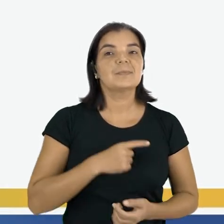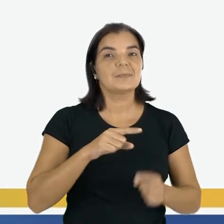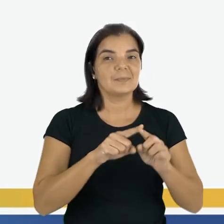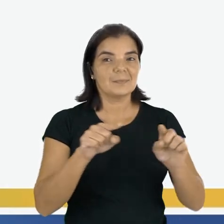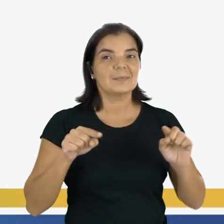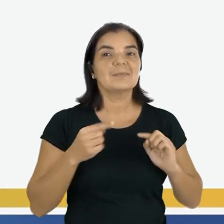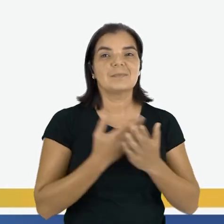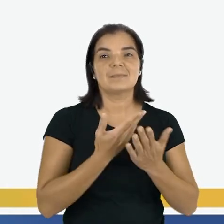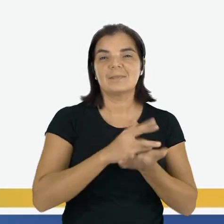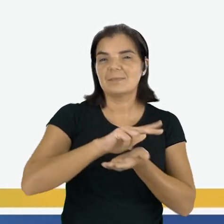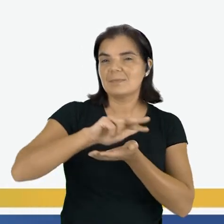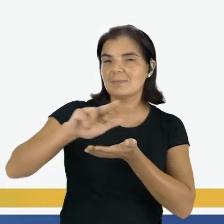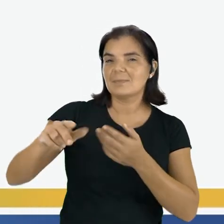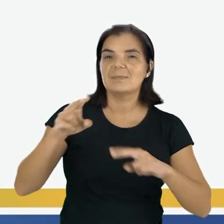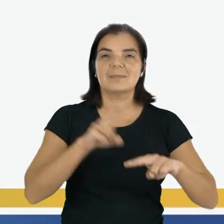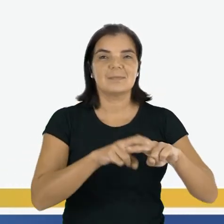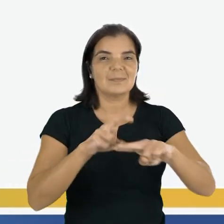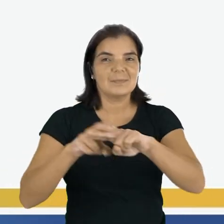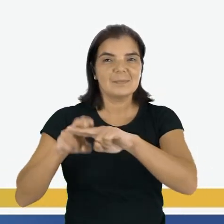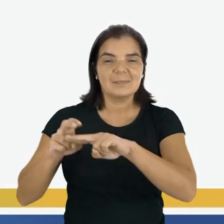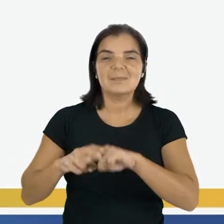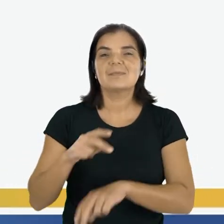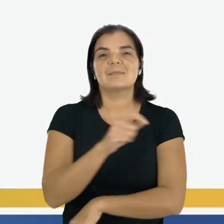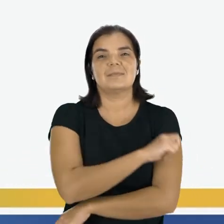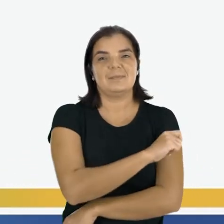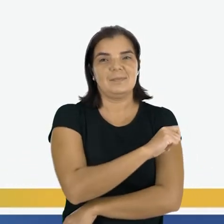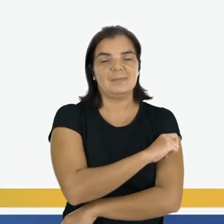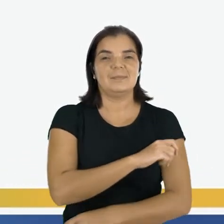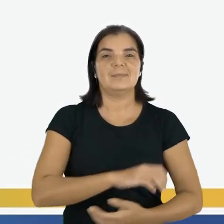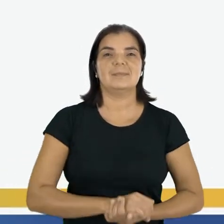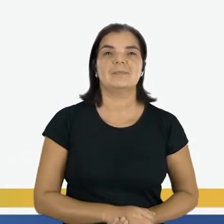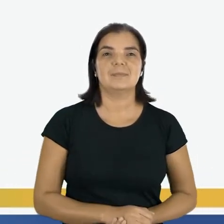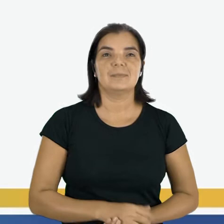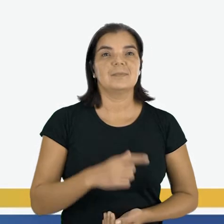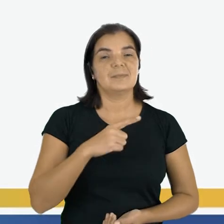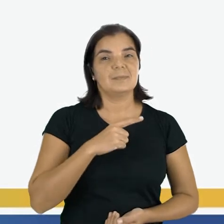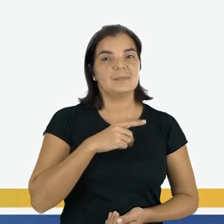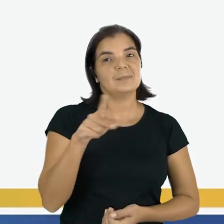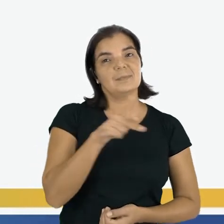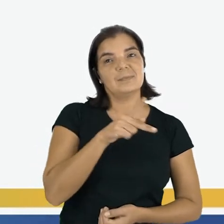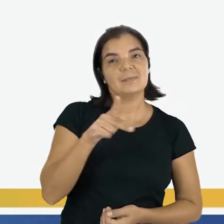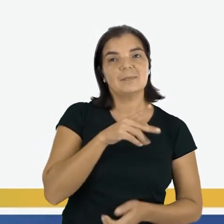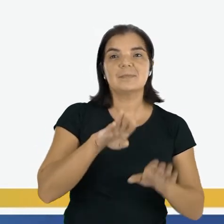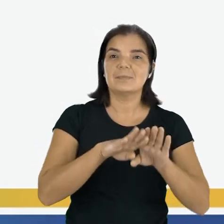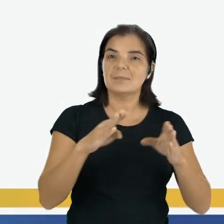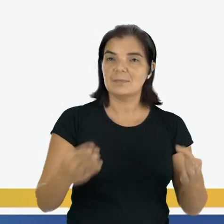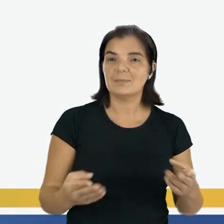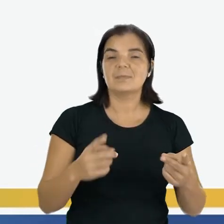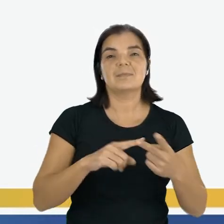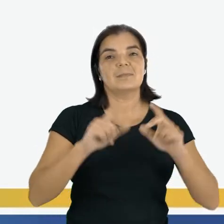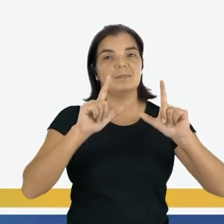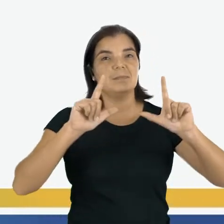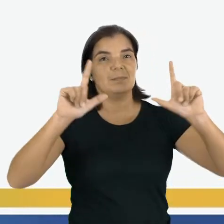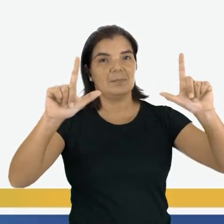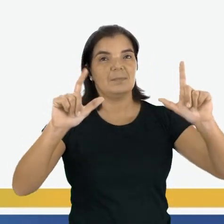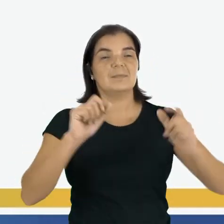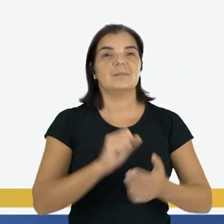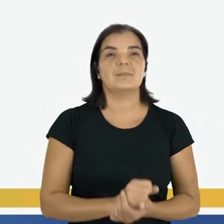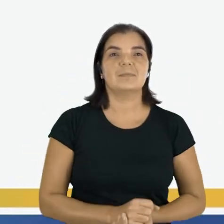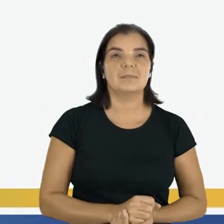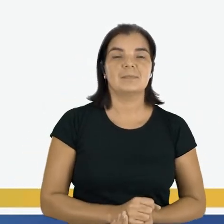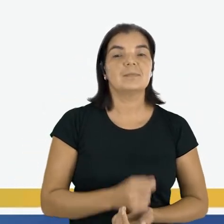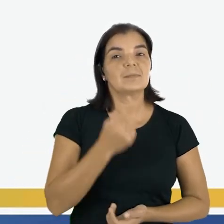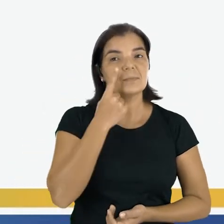de aula, tem várias cadeiras ali dos alunos. Mesas e cadeiras. Tem a mesa da professora, o quadro.